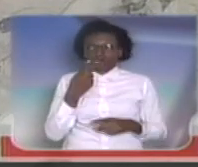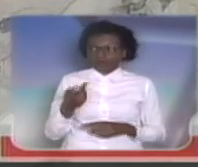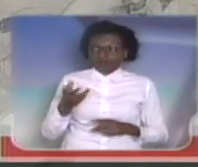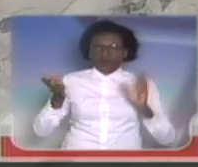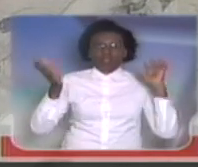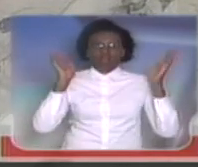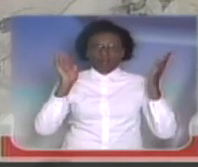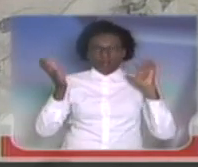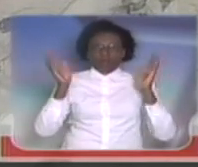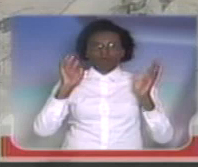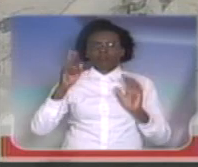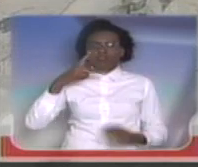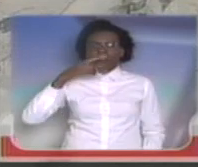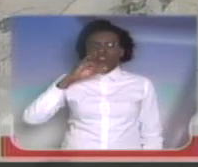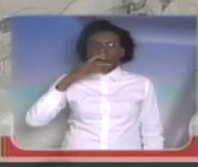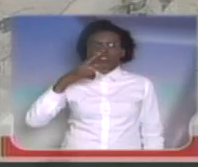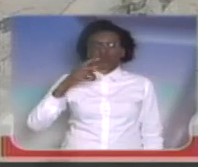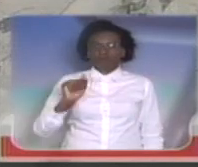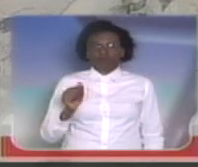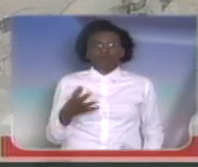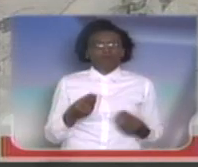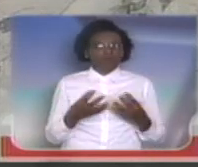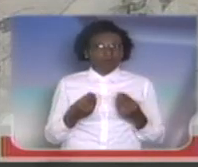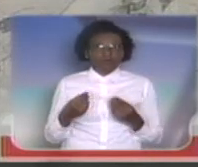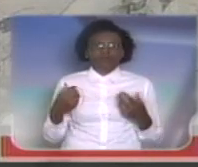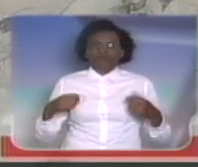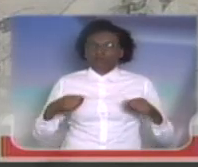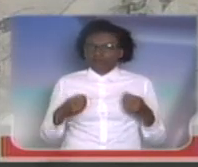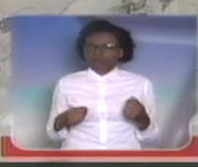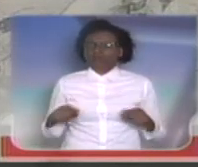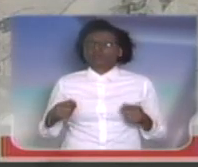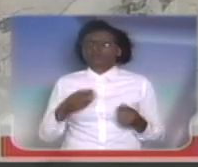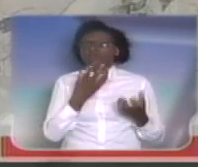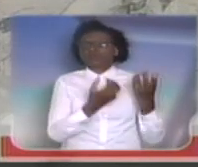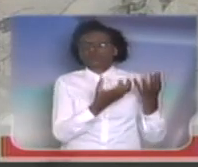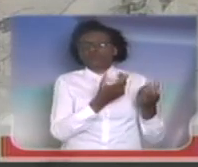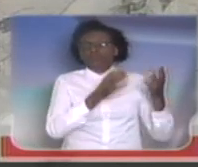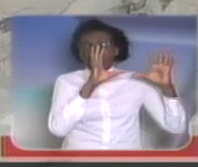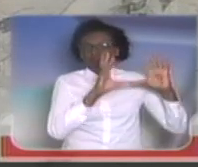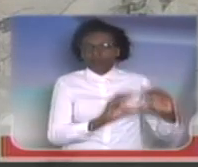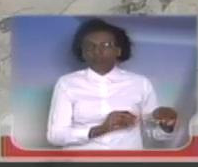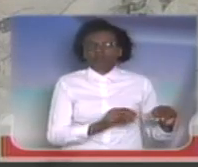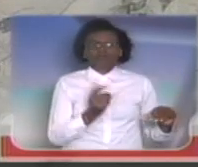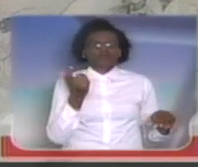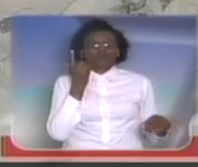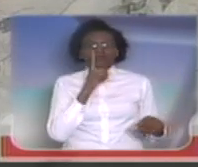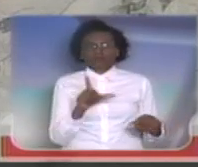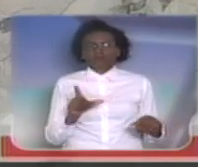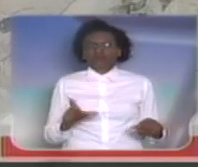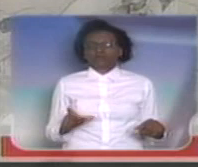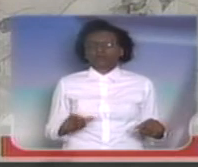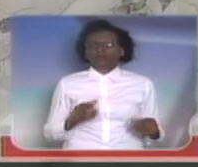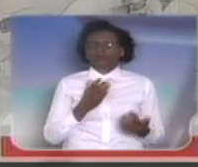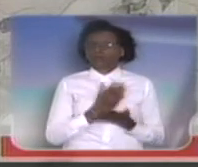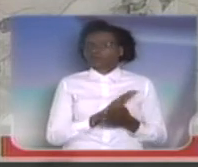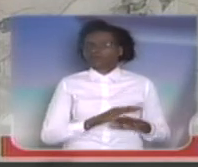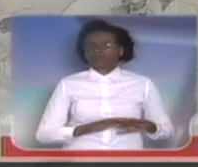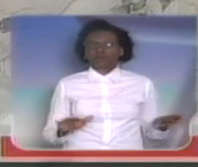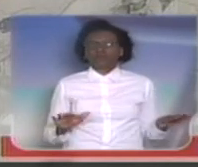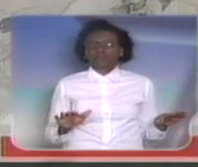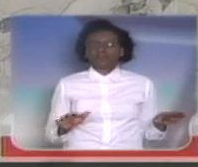poder combater esse incêndio e fazer com que, realmente, o incêndio seja